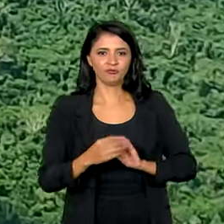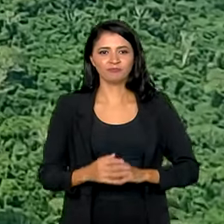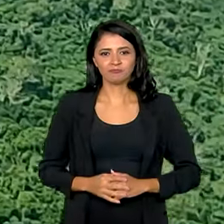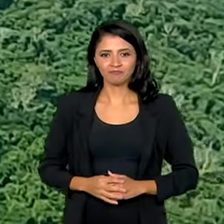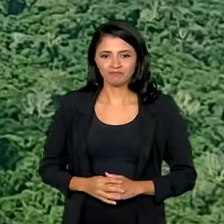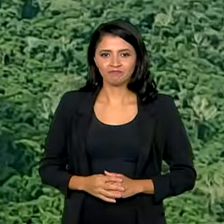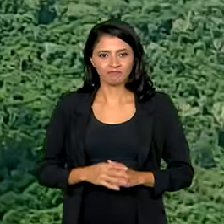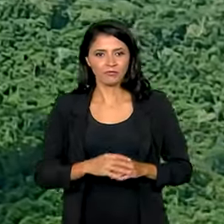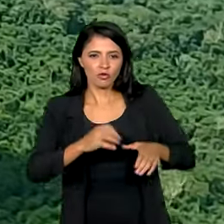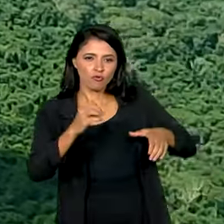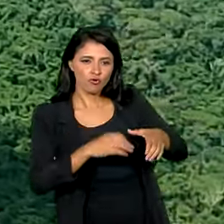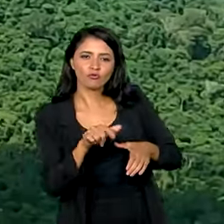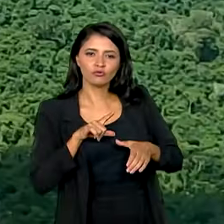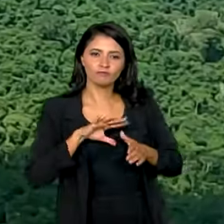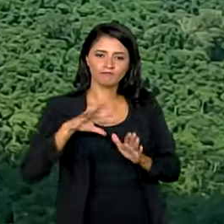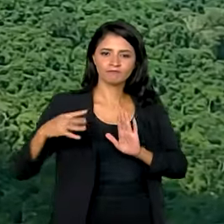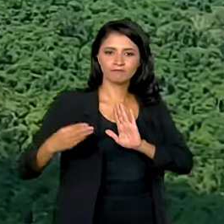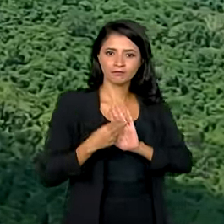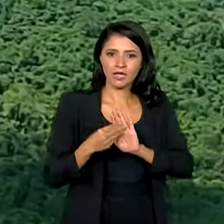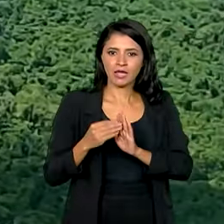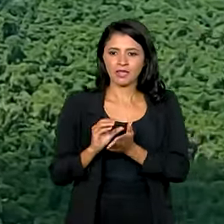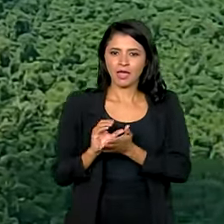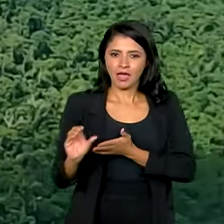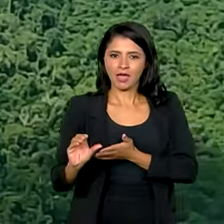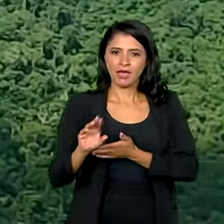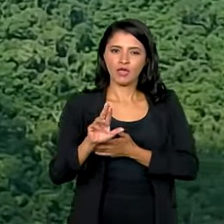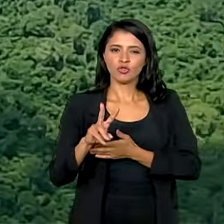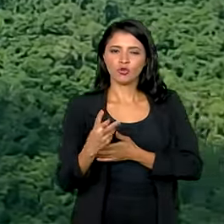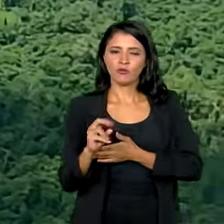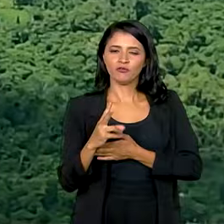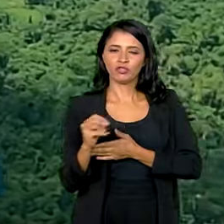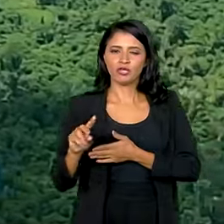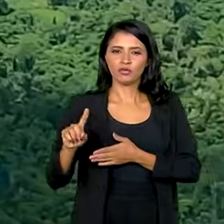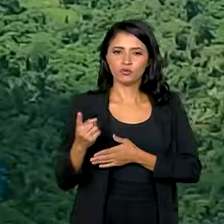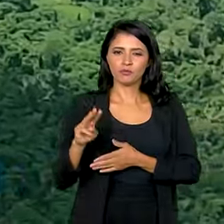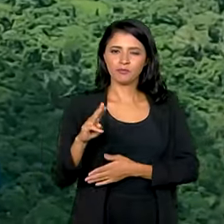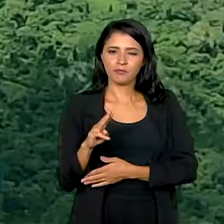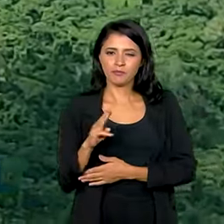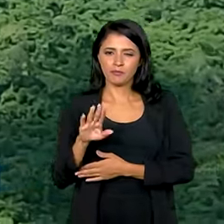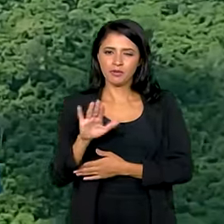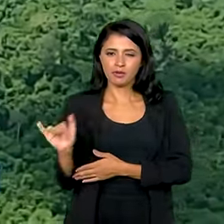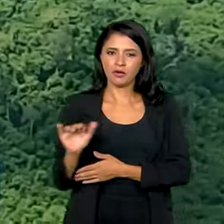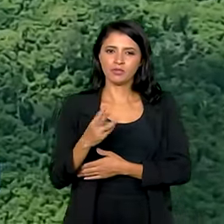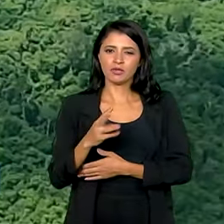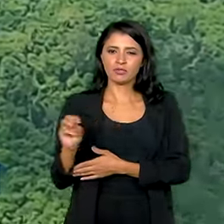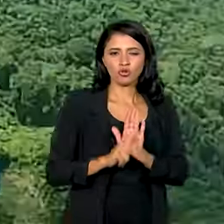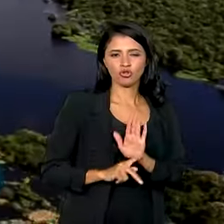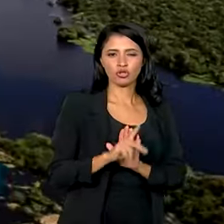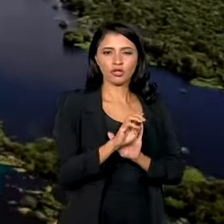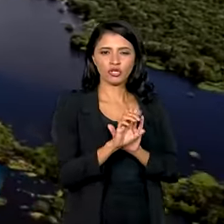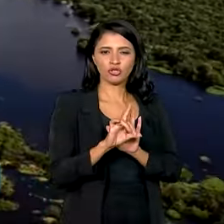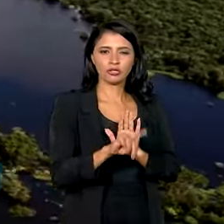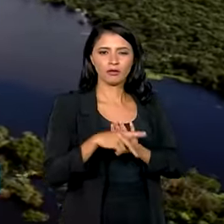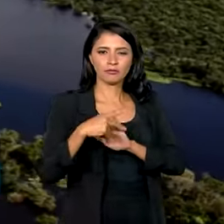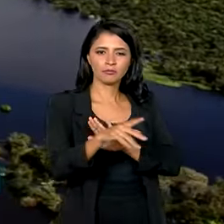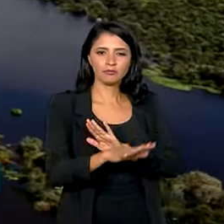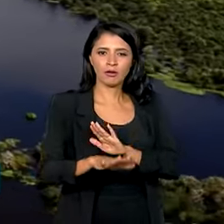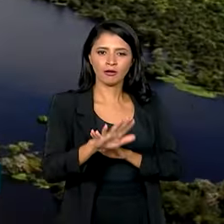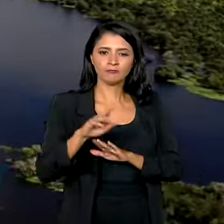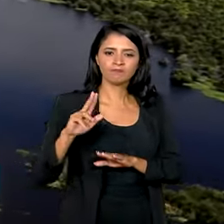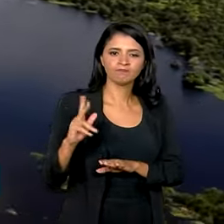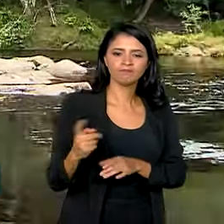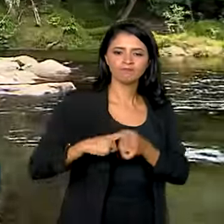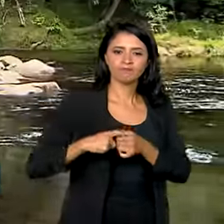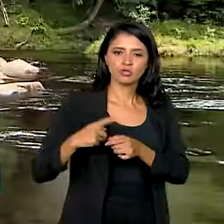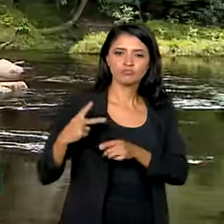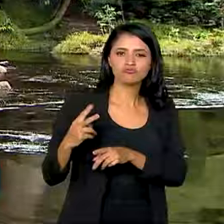O Fundo Amazônia aplicou em 2023 1 bilhão e 300 milhões de reais em projetos e editos para a restauração da